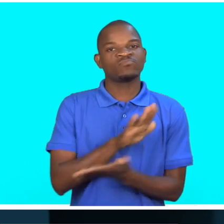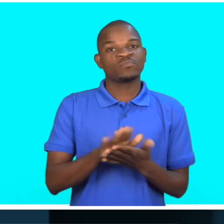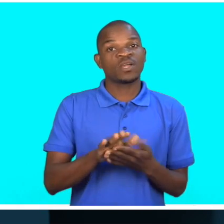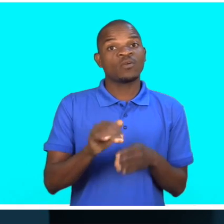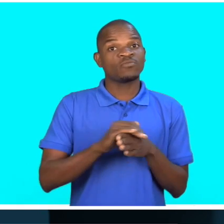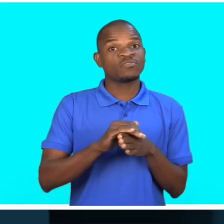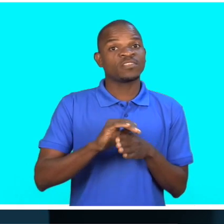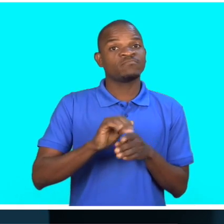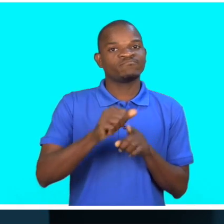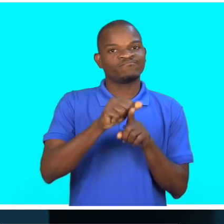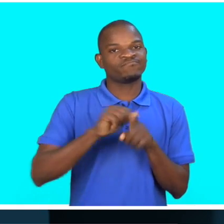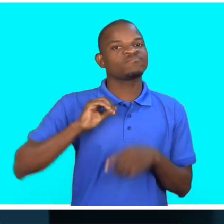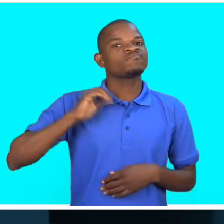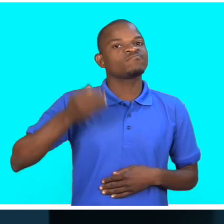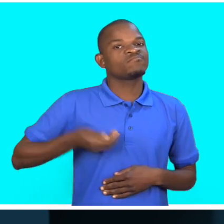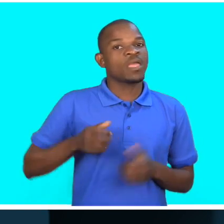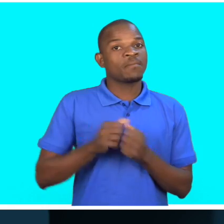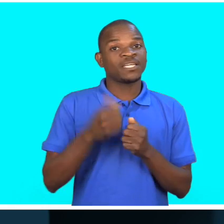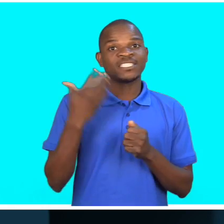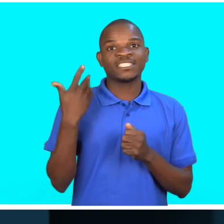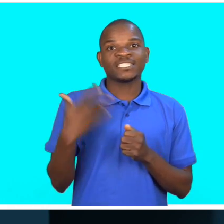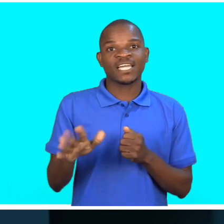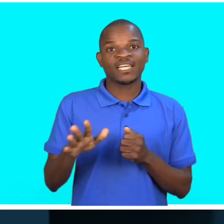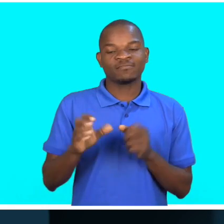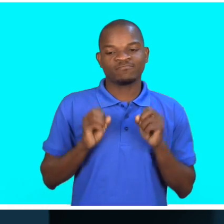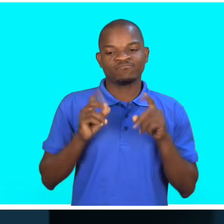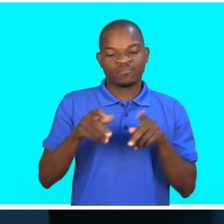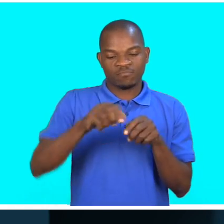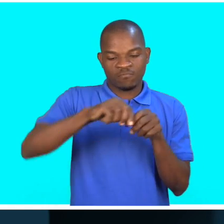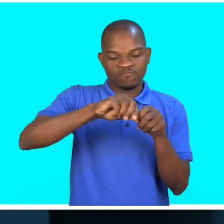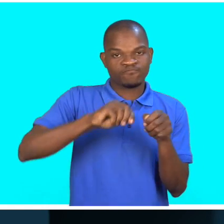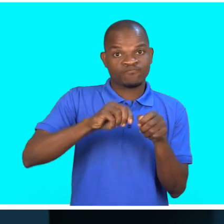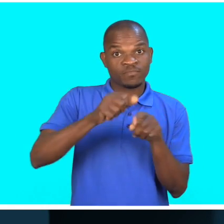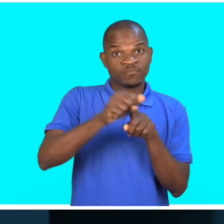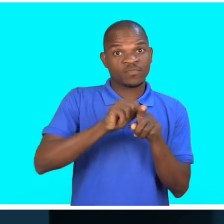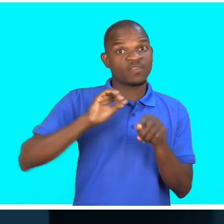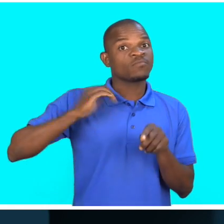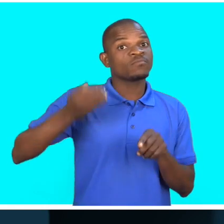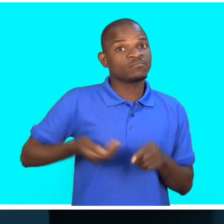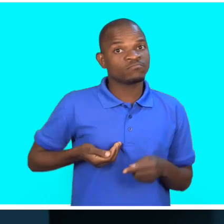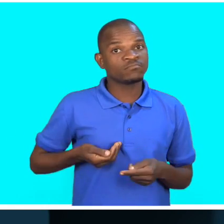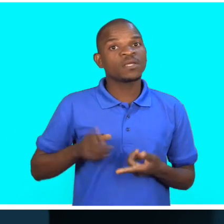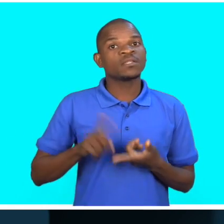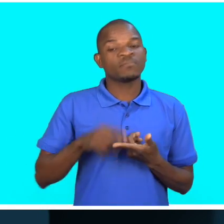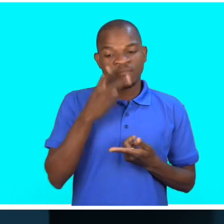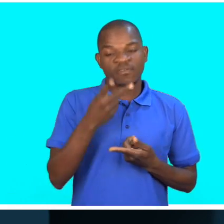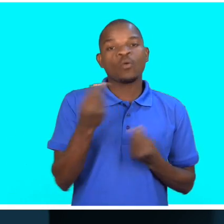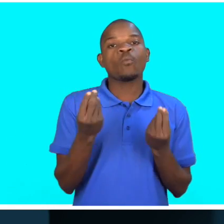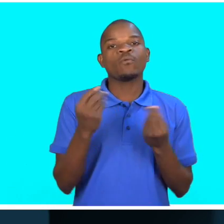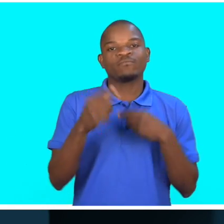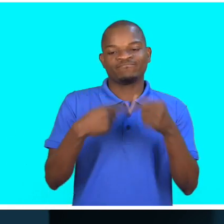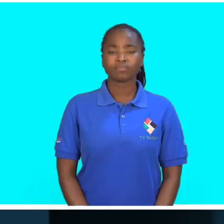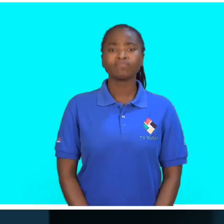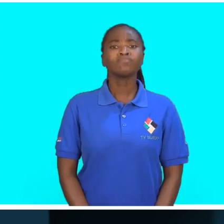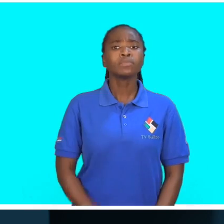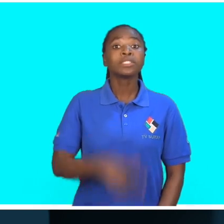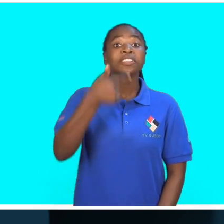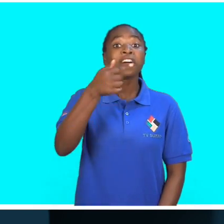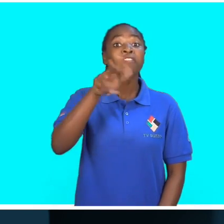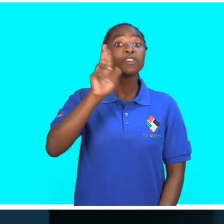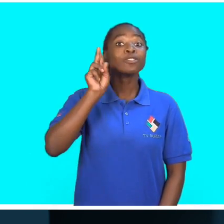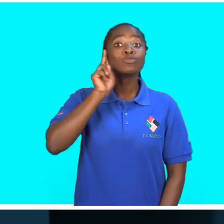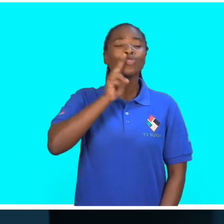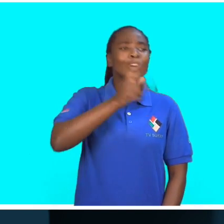mas já tive a oportunidade de abrir e mais ou menos para ver como é funciona. Os